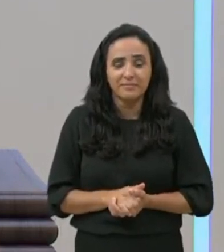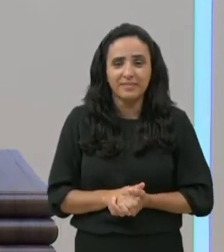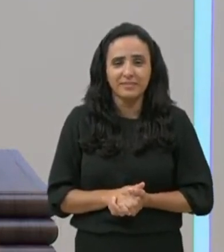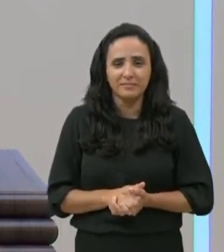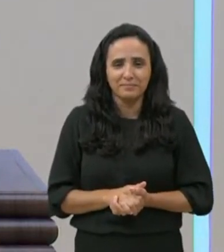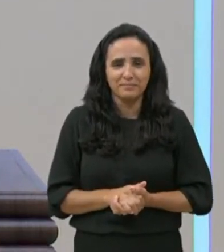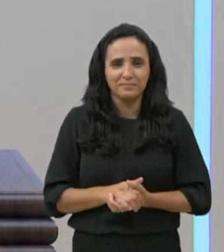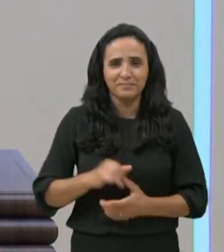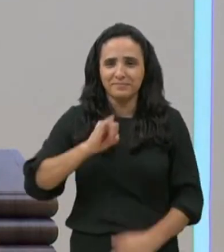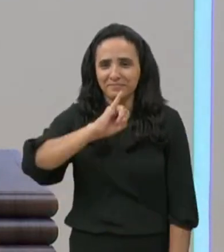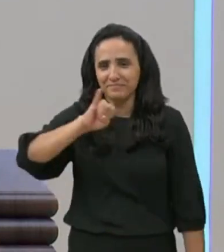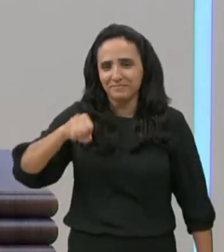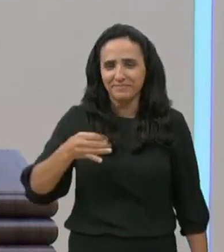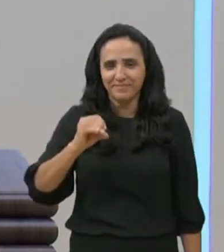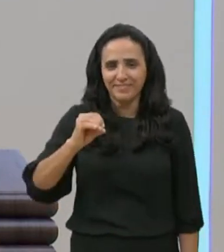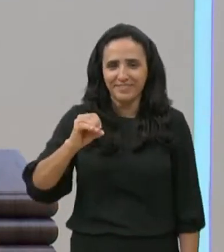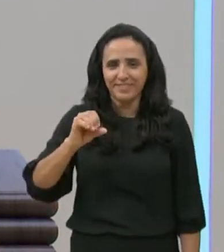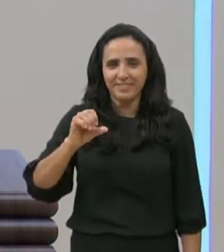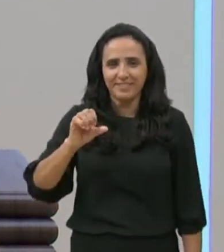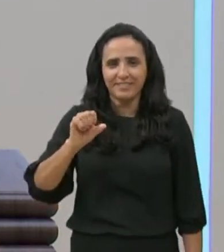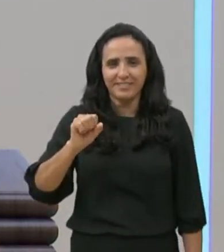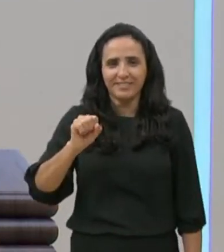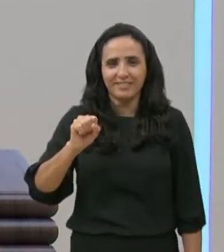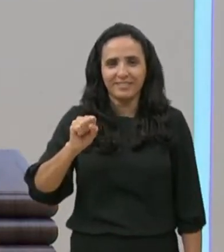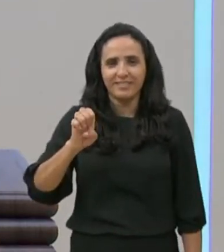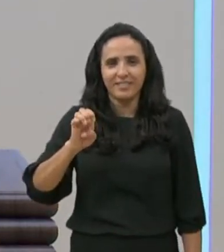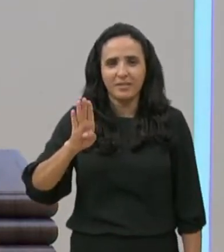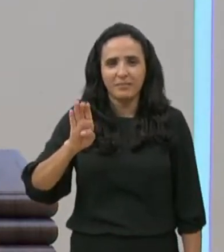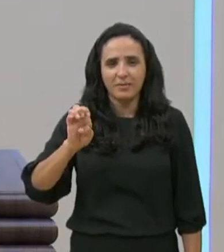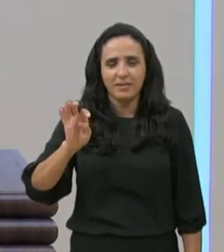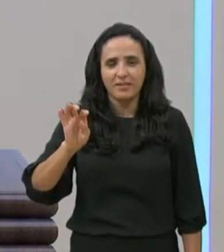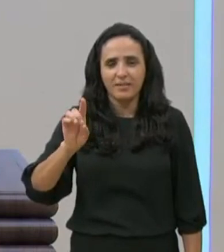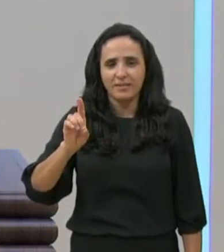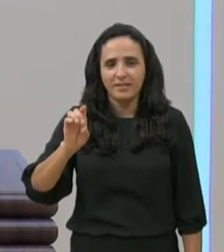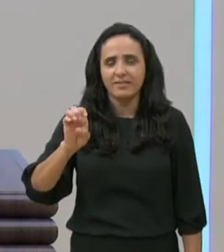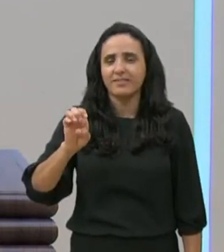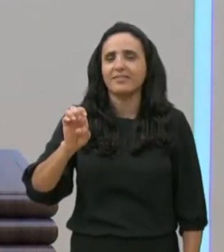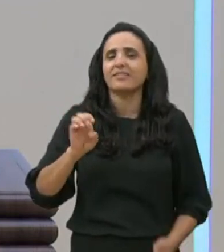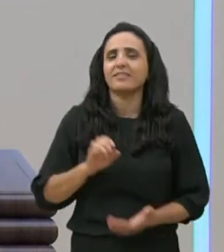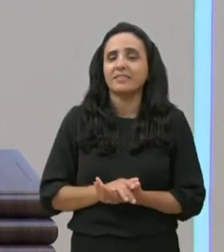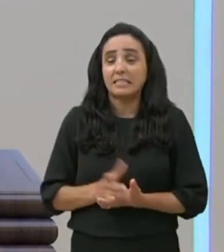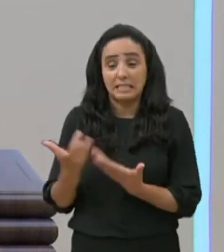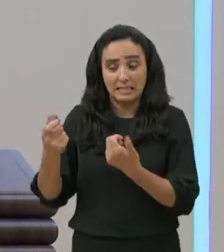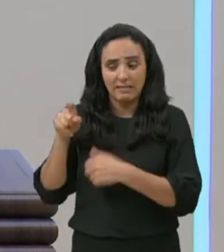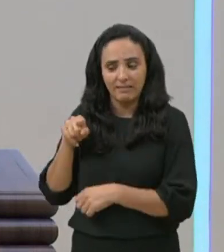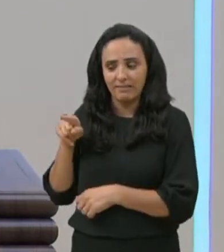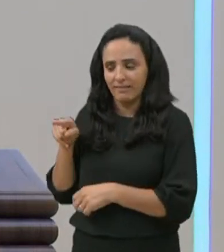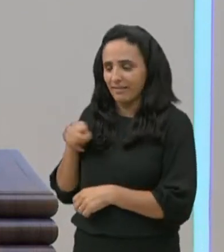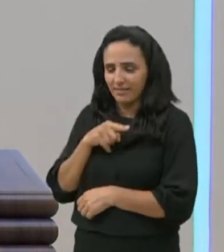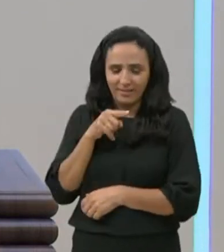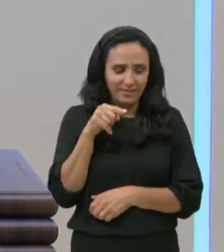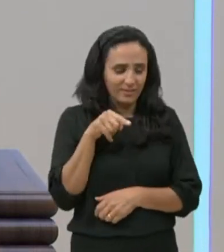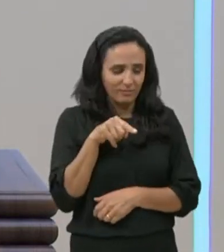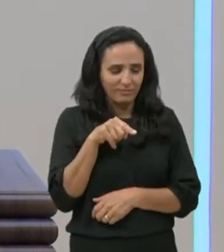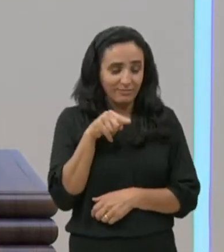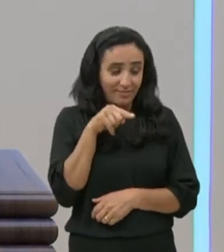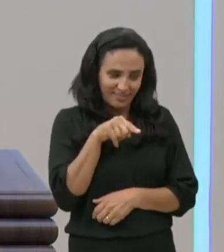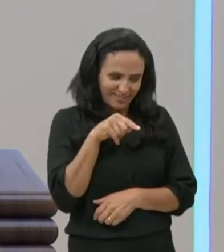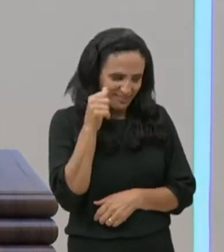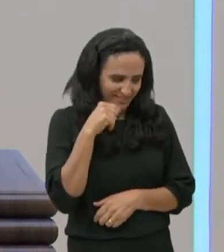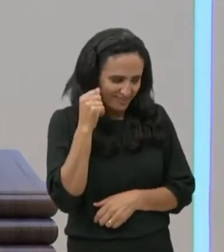Josebede, ela, ela é, dirigente, de círculo de oração, lá,